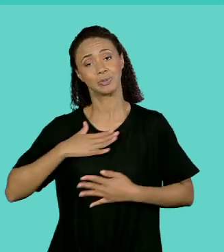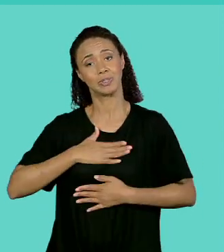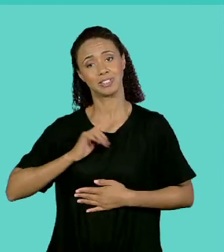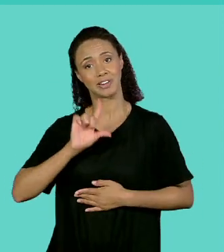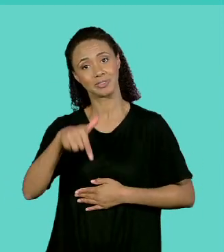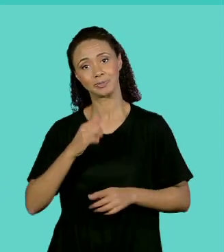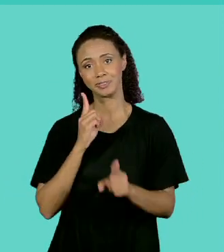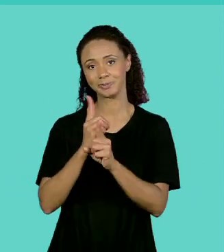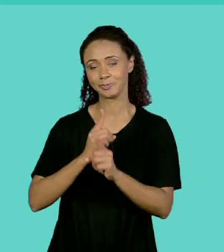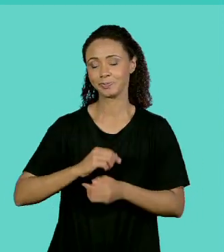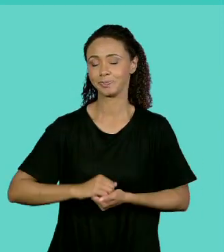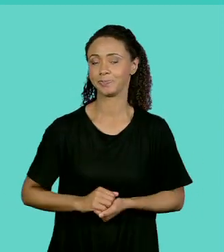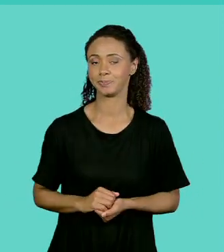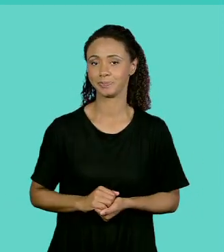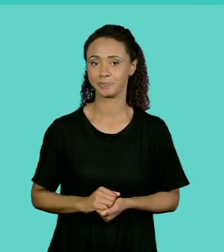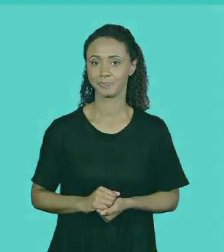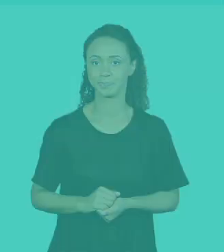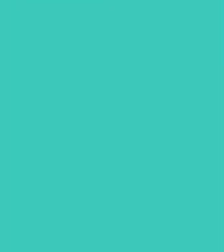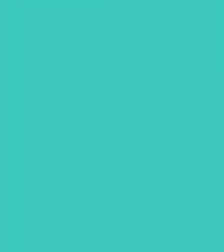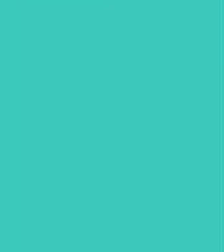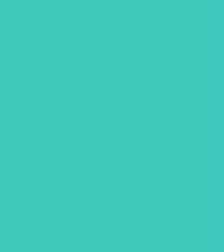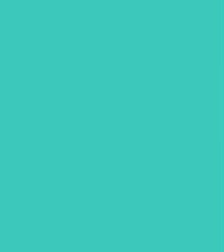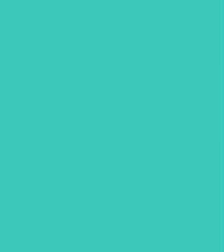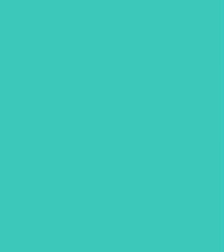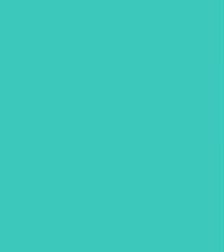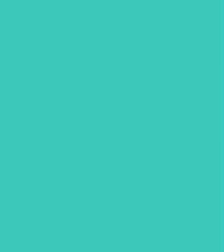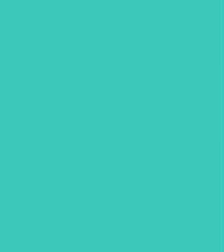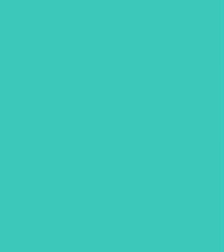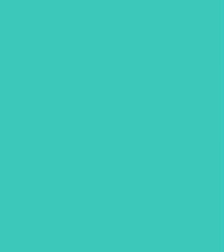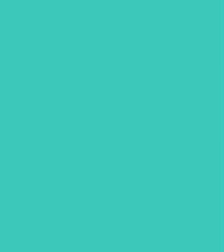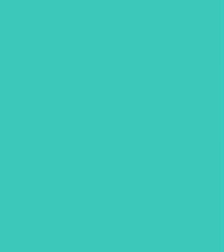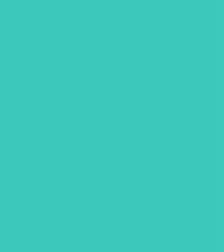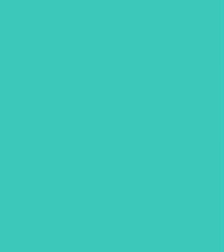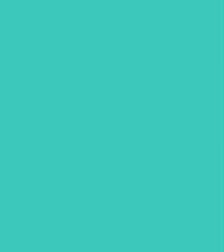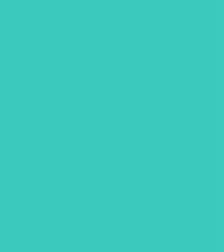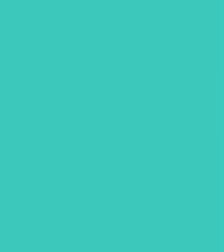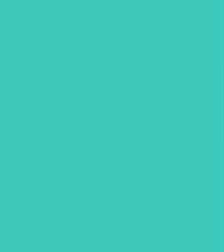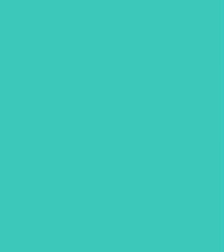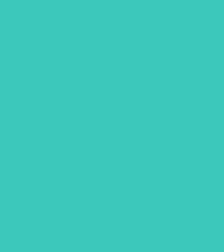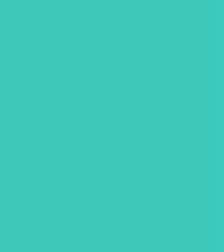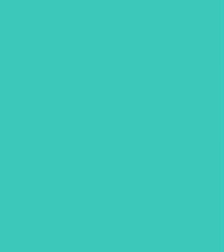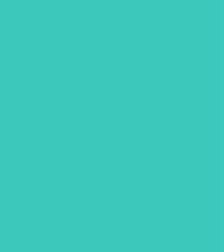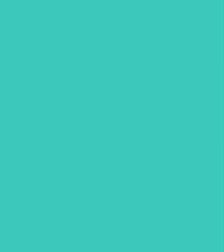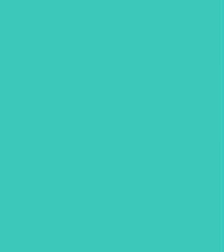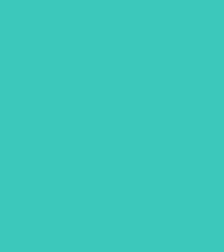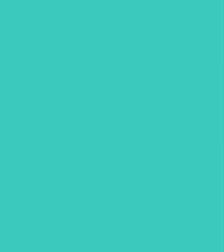Tchau, tchau. Tchau,